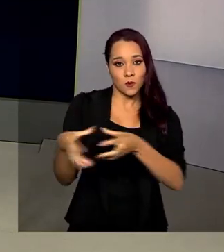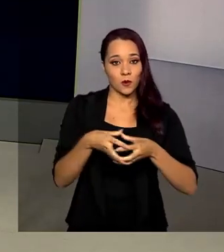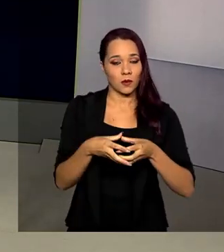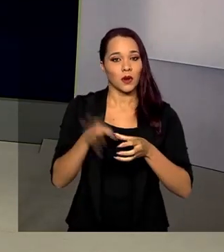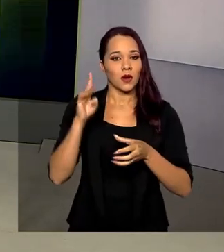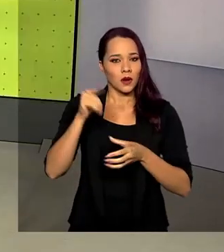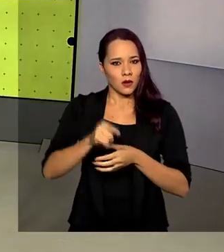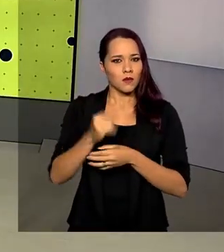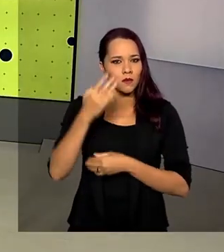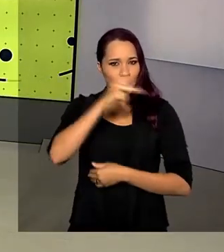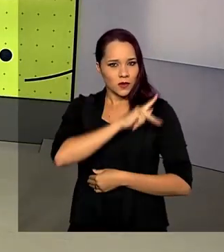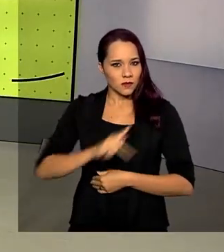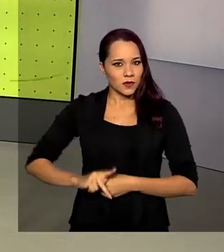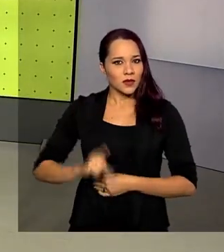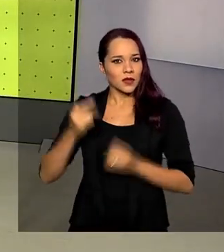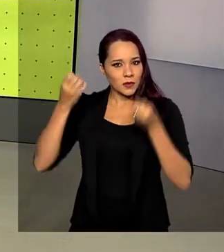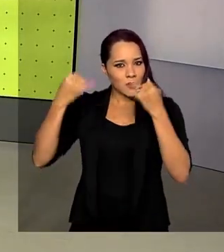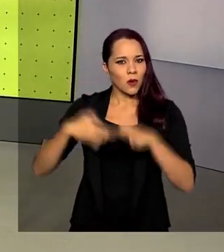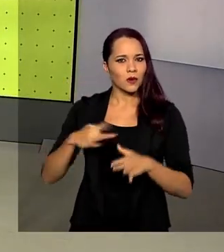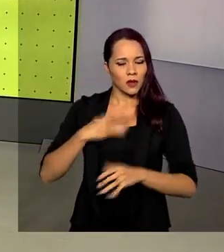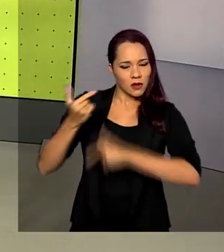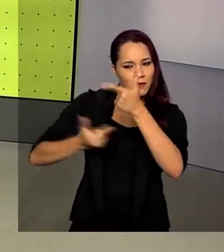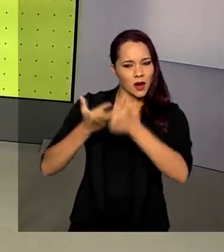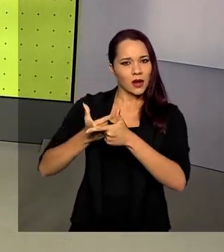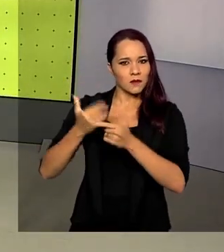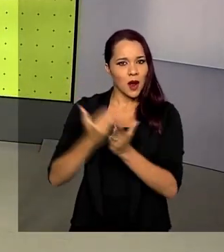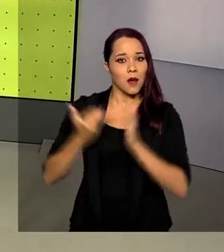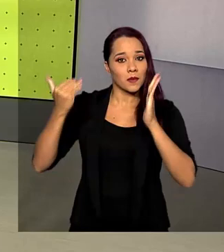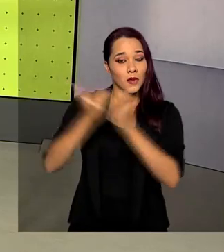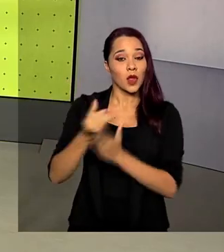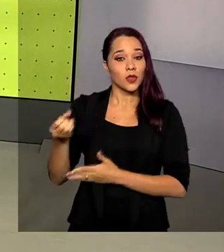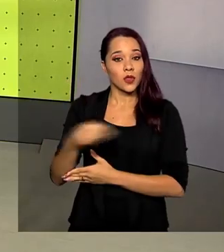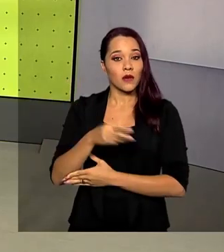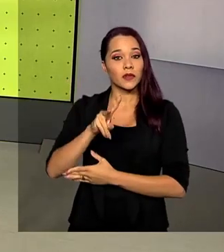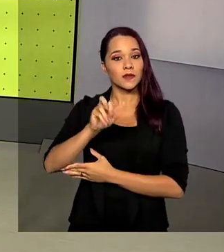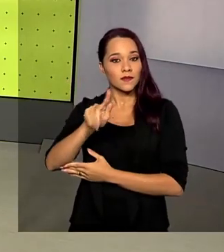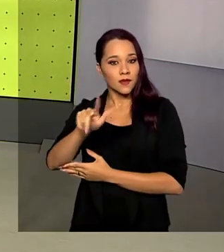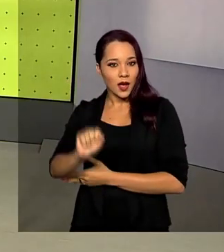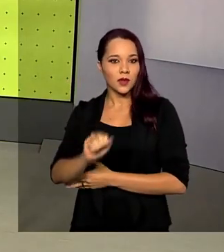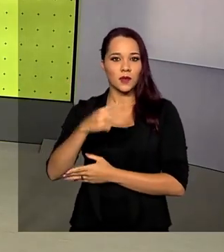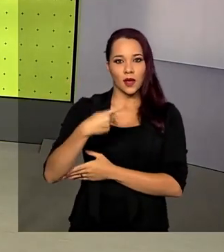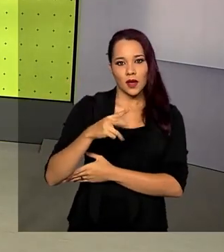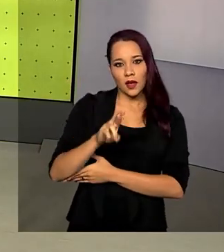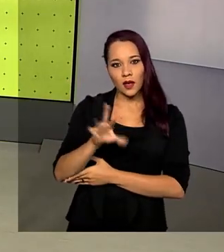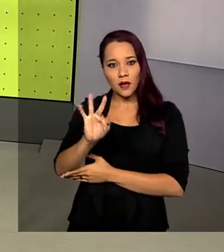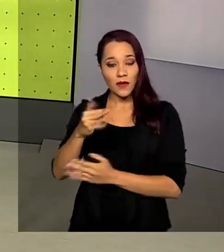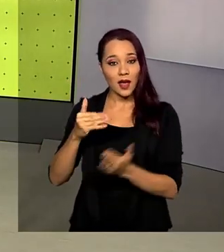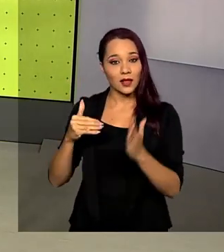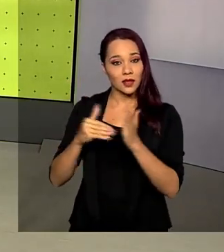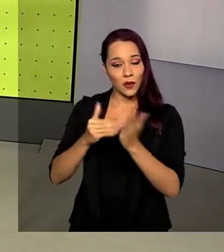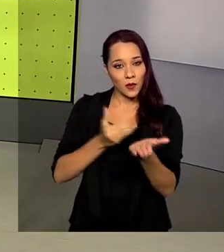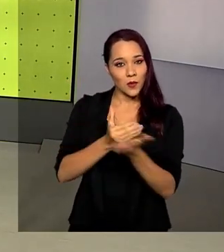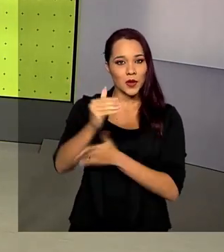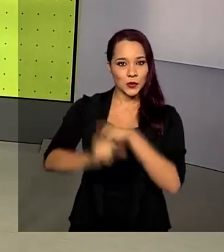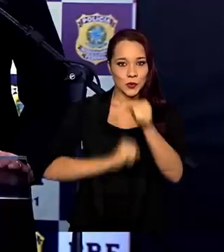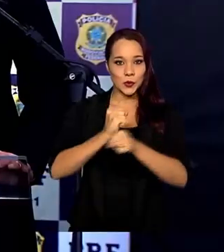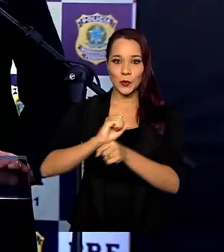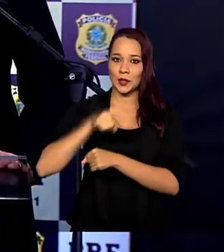trabalhando para ampliar o efetivo de policiais com a abertura de novas vagas para a PRF até o início do ano que vem.